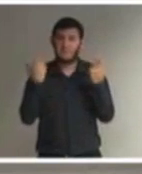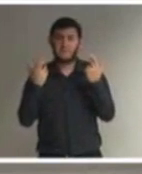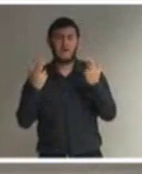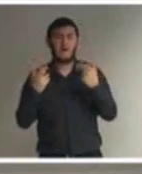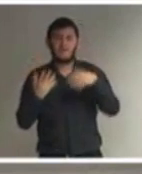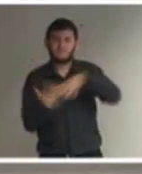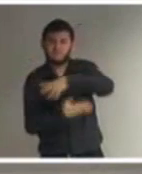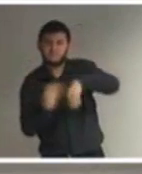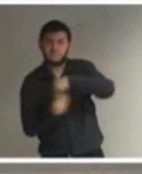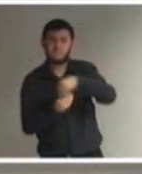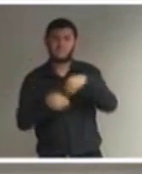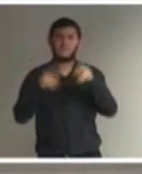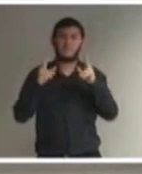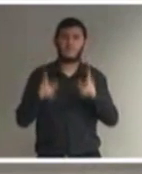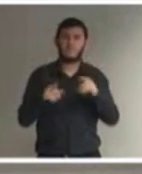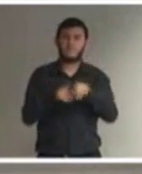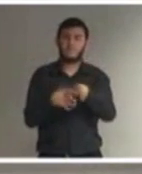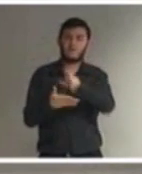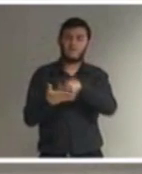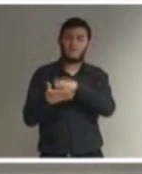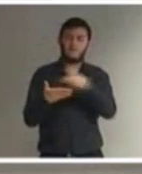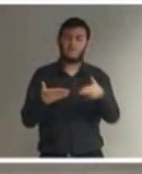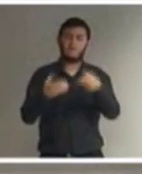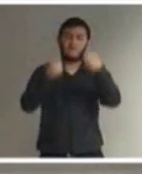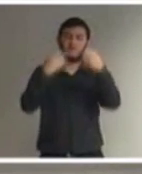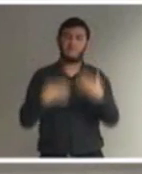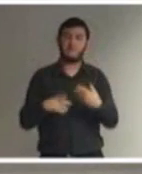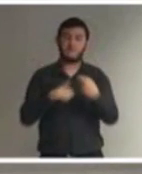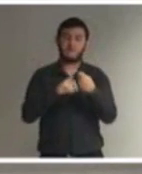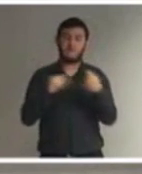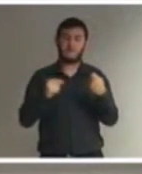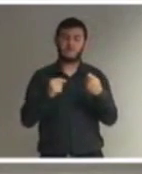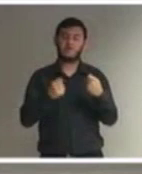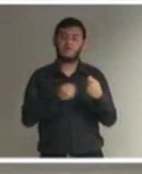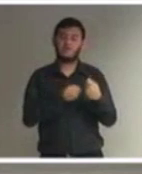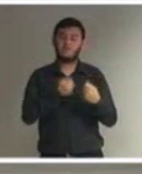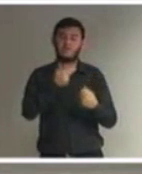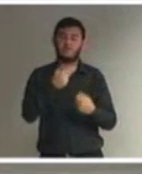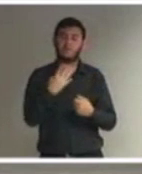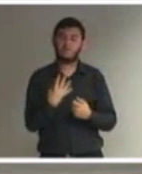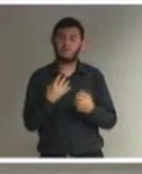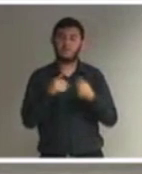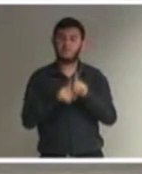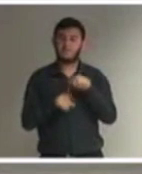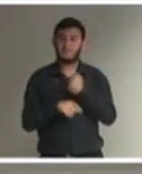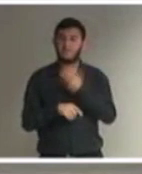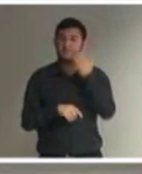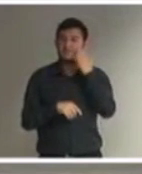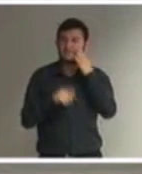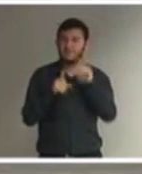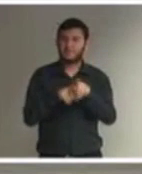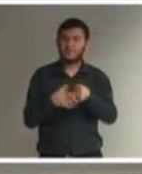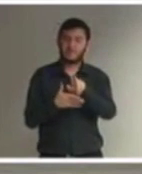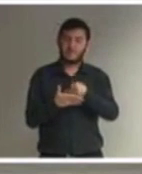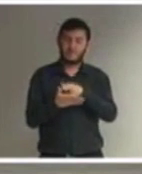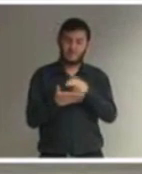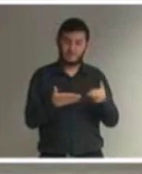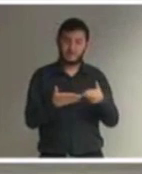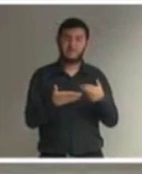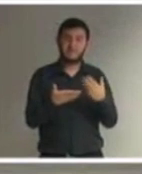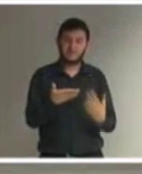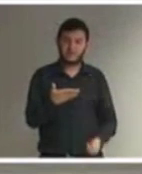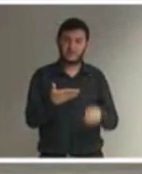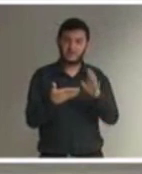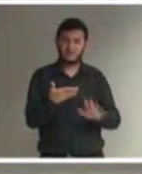fala no seu artigo 24. Bem, como sabemos, essa Convenção foi ratificada pelo Brasil